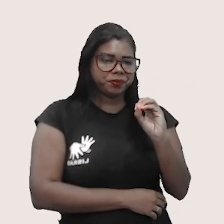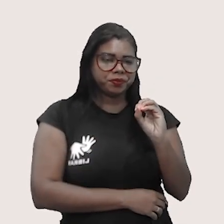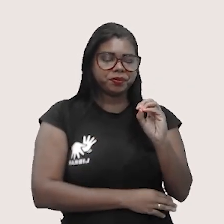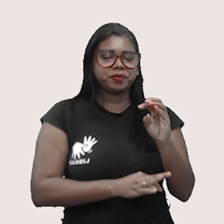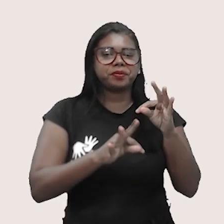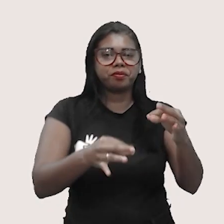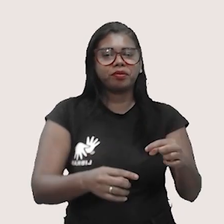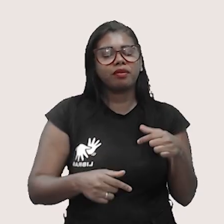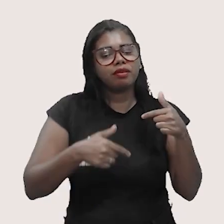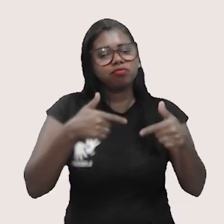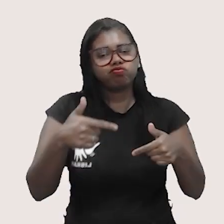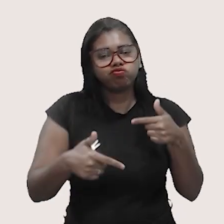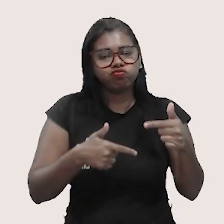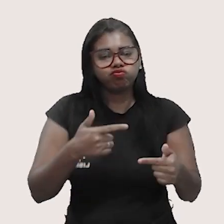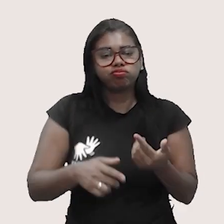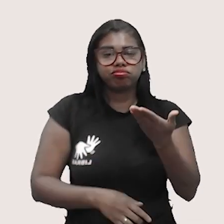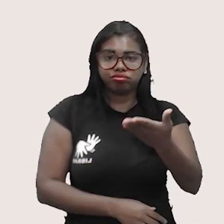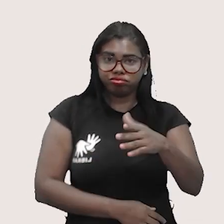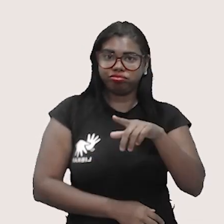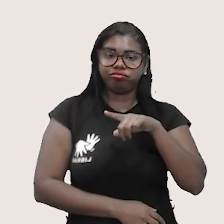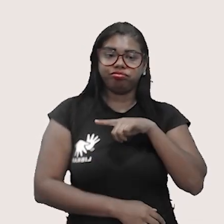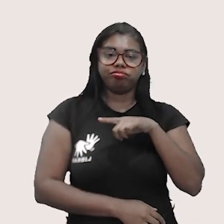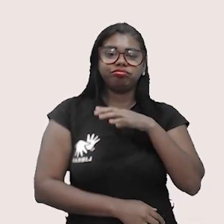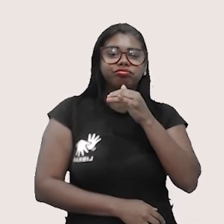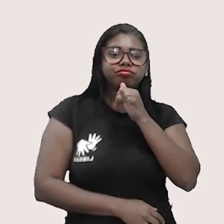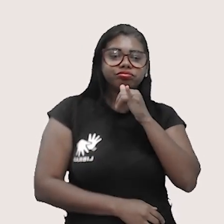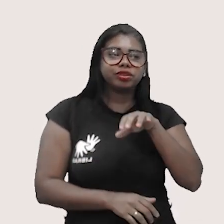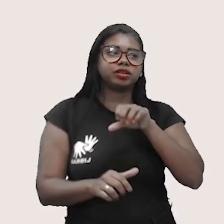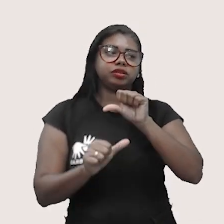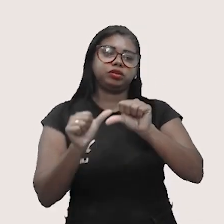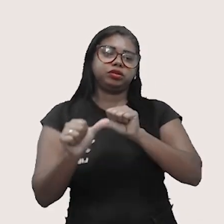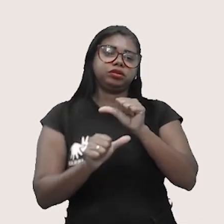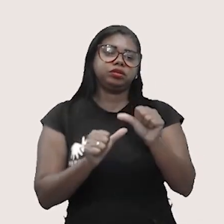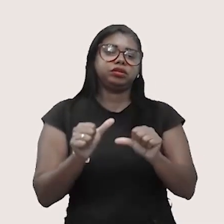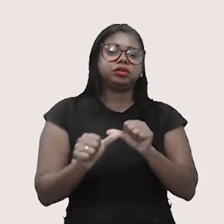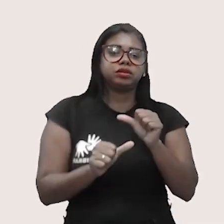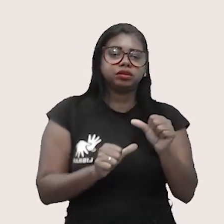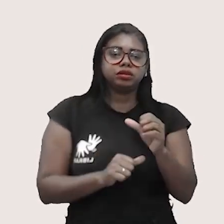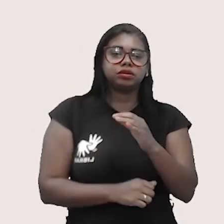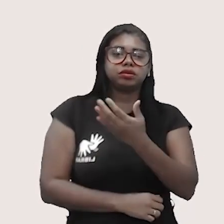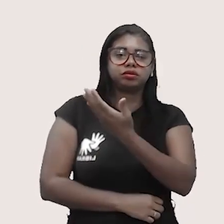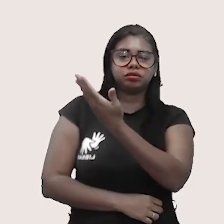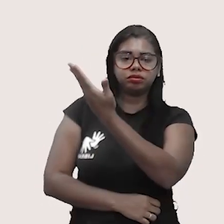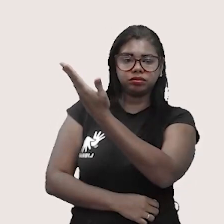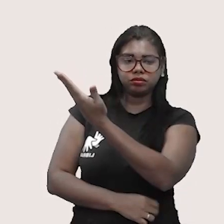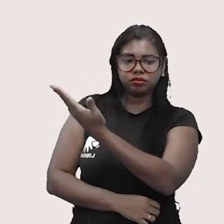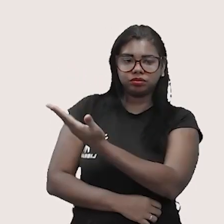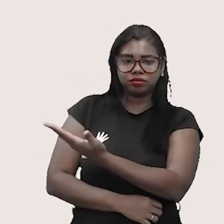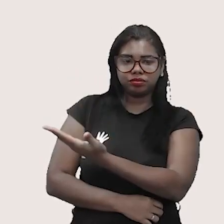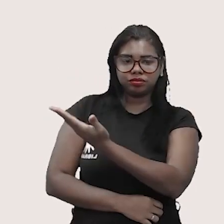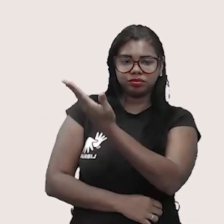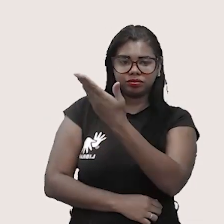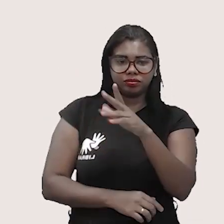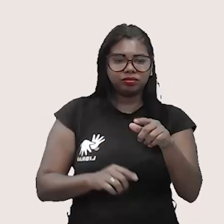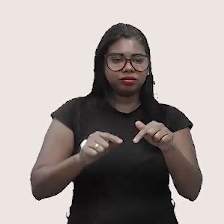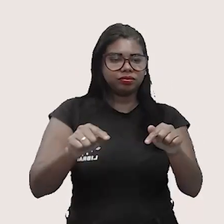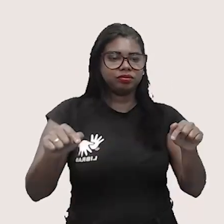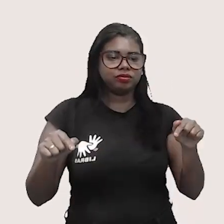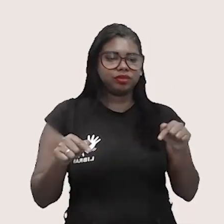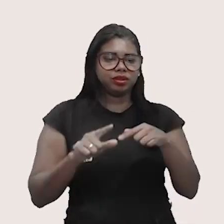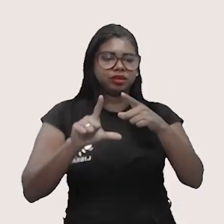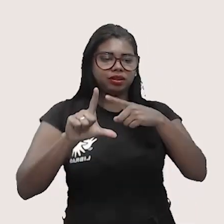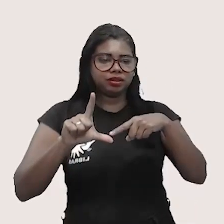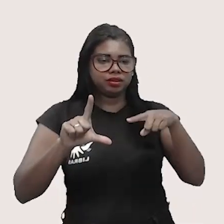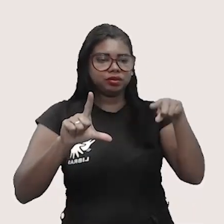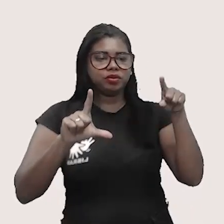trabalho que você tem de uma transformação cíclica é obtida pela área do gráfico. Dessa